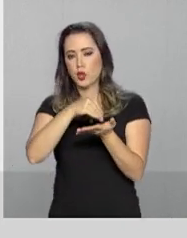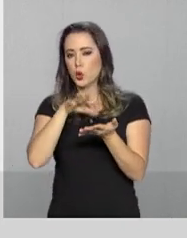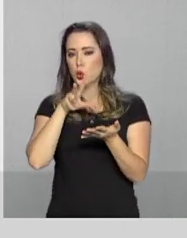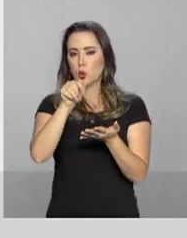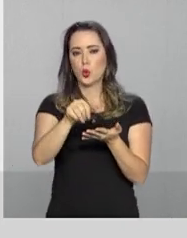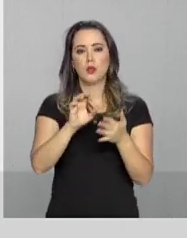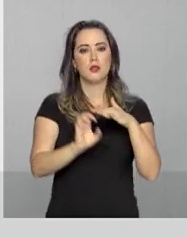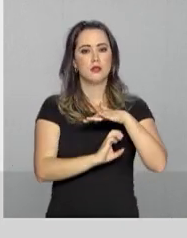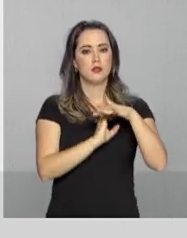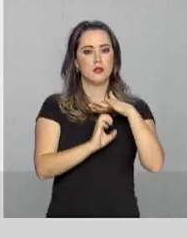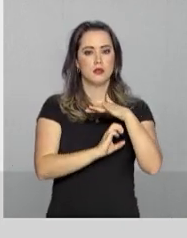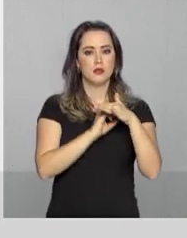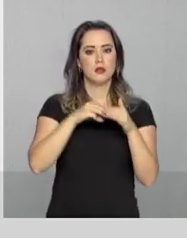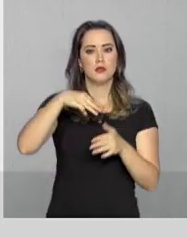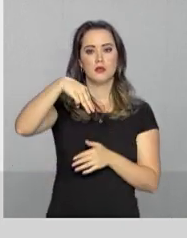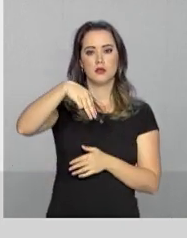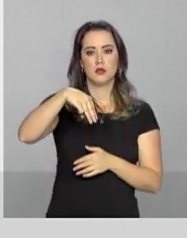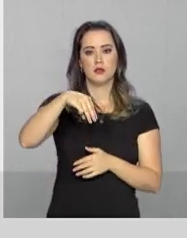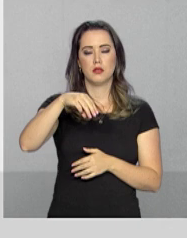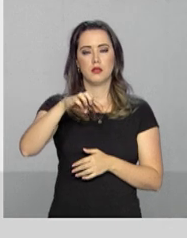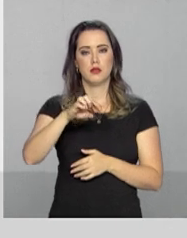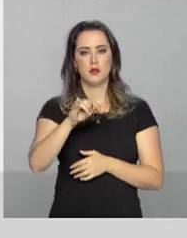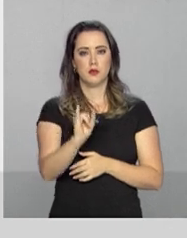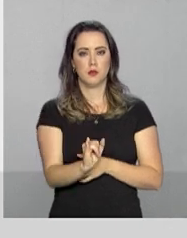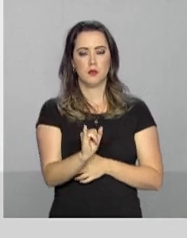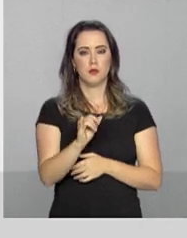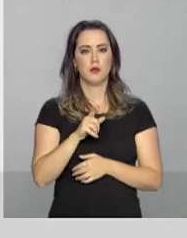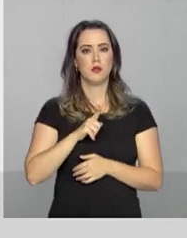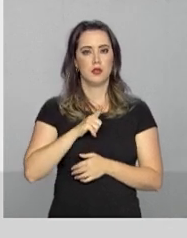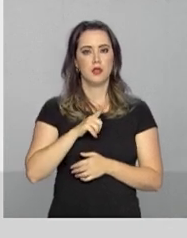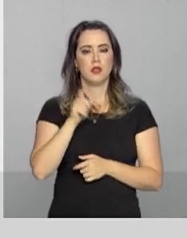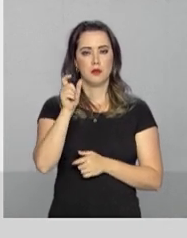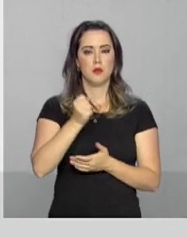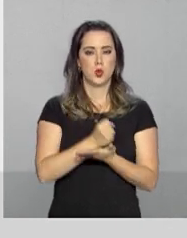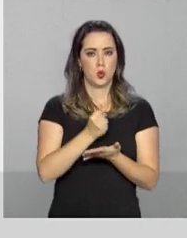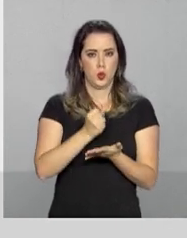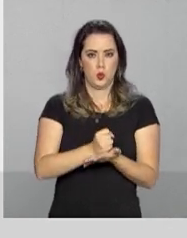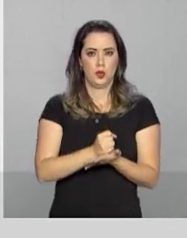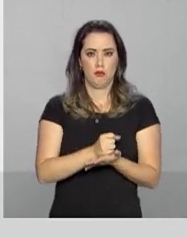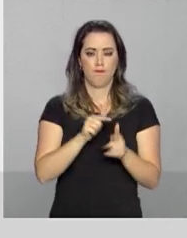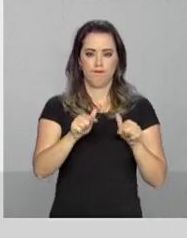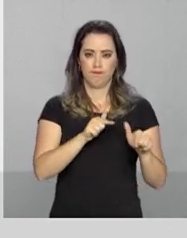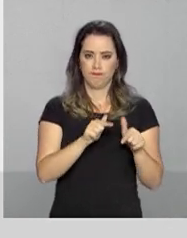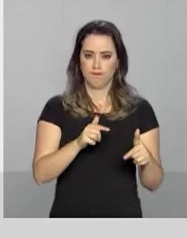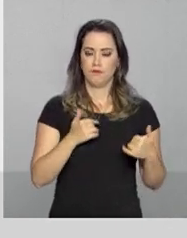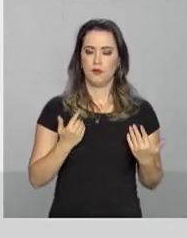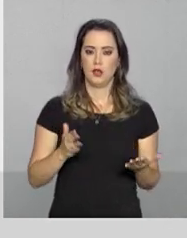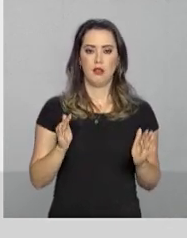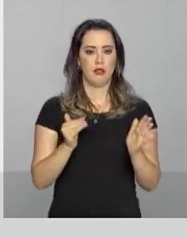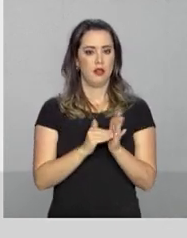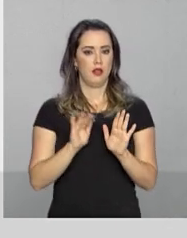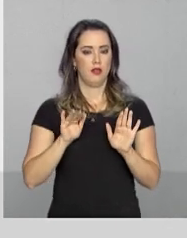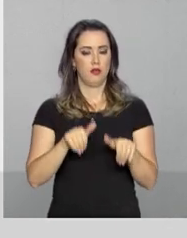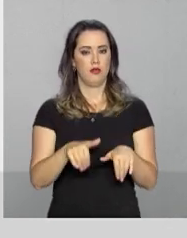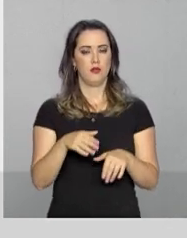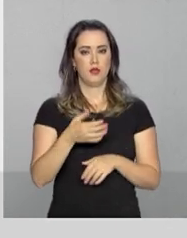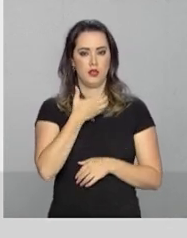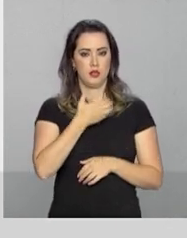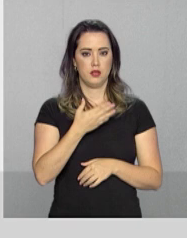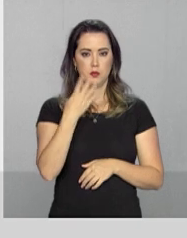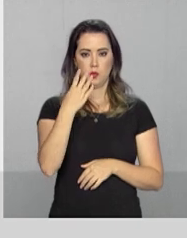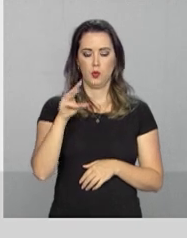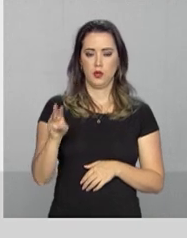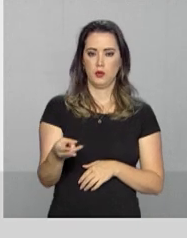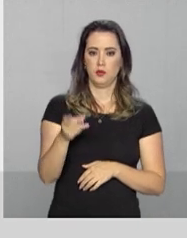e os microempreendedores individuais que contam com funcionários. A previsão é que até o final do ano, 4 milhões de